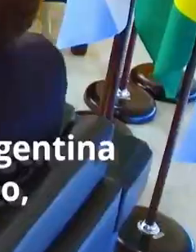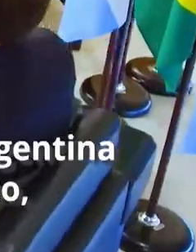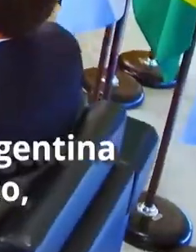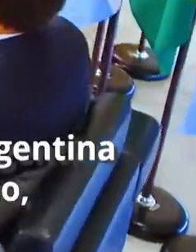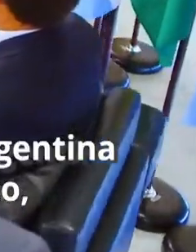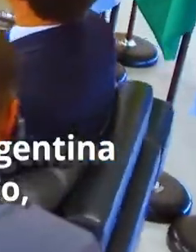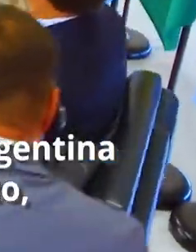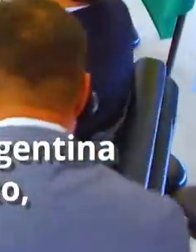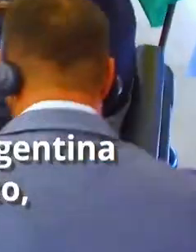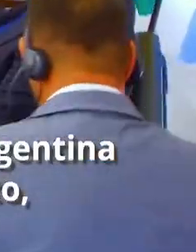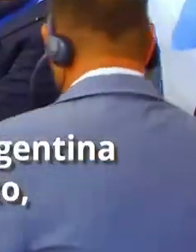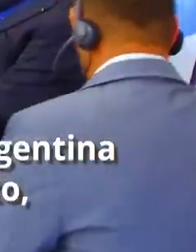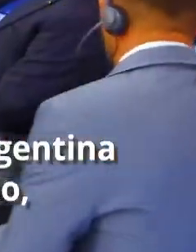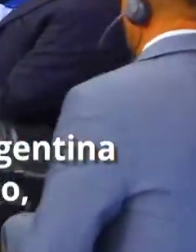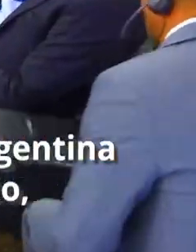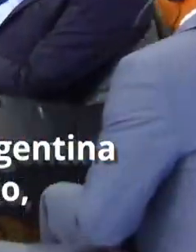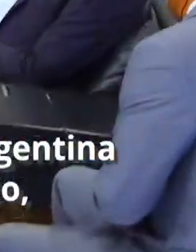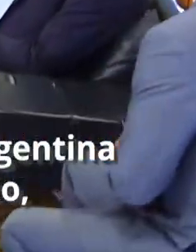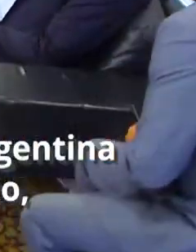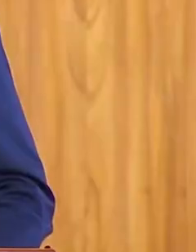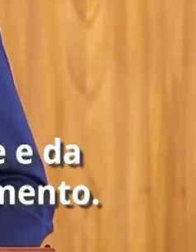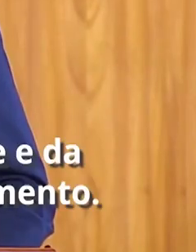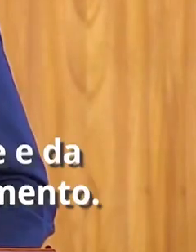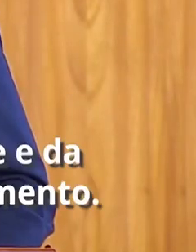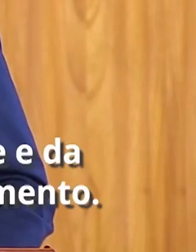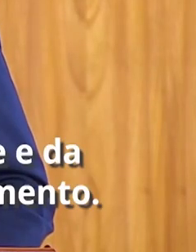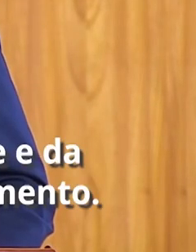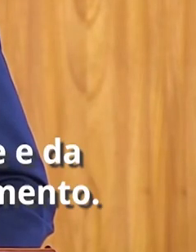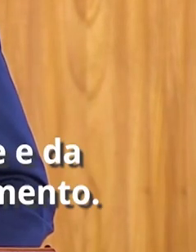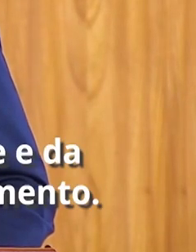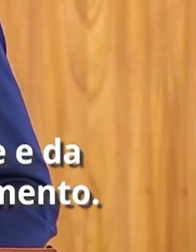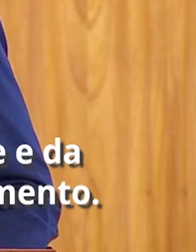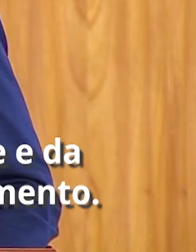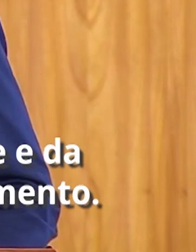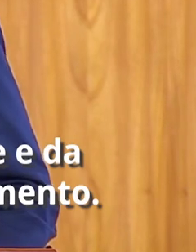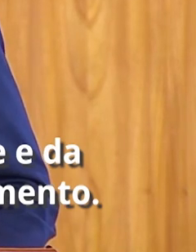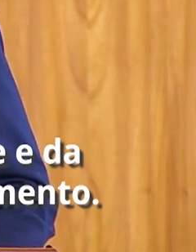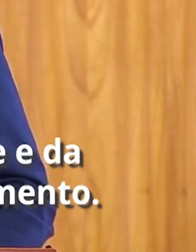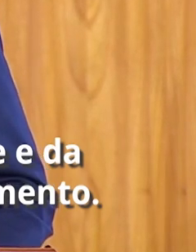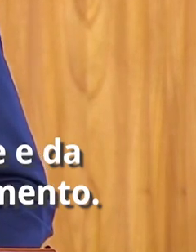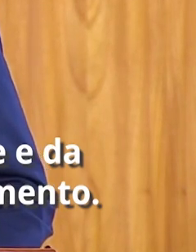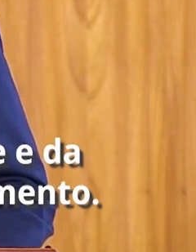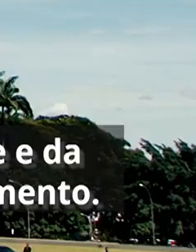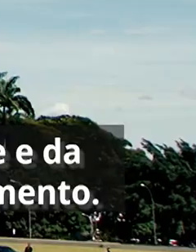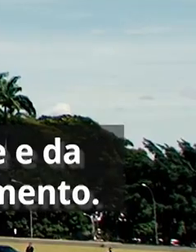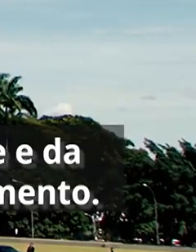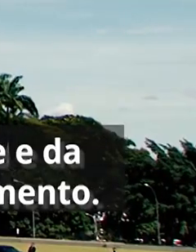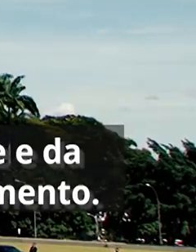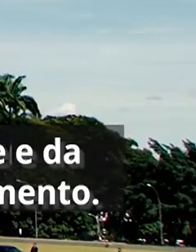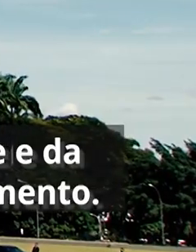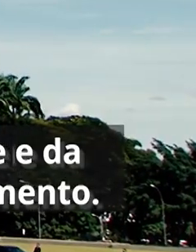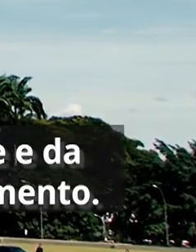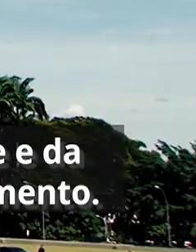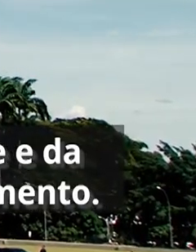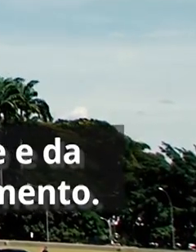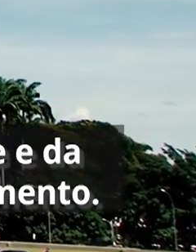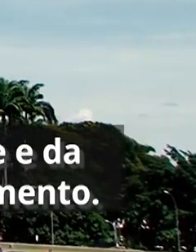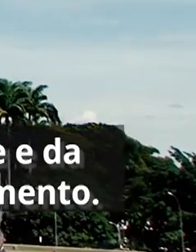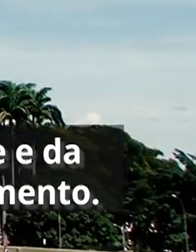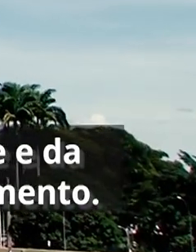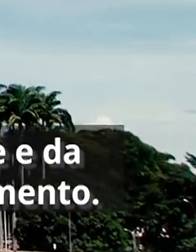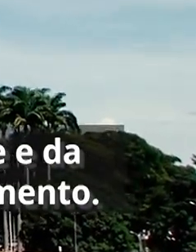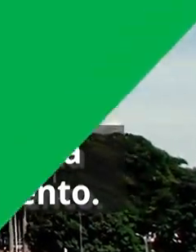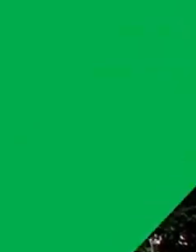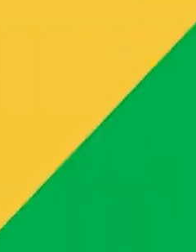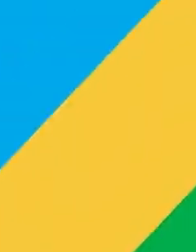seguirá avançando no rumo certo, o rumo da democracia, da liberdade e da segurança e também do